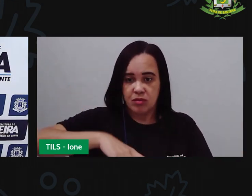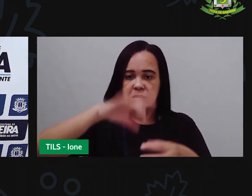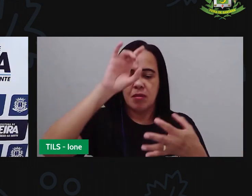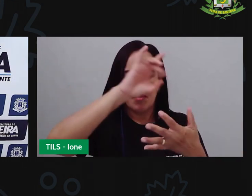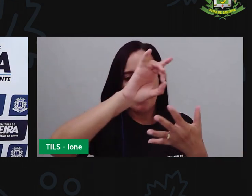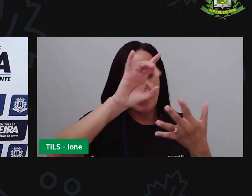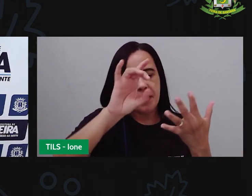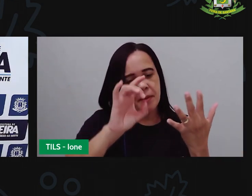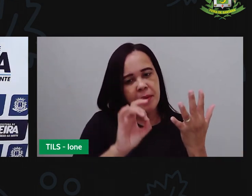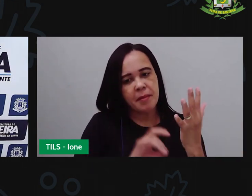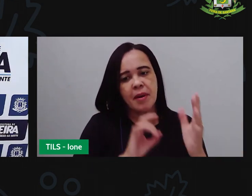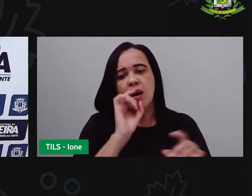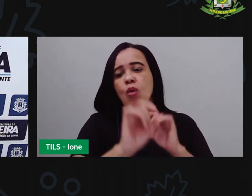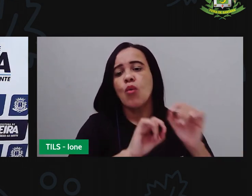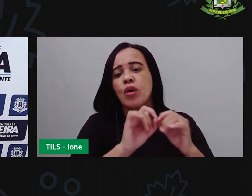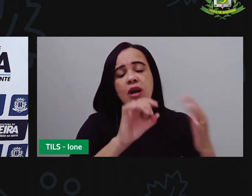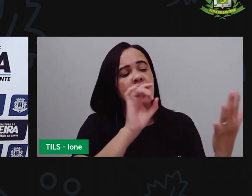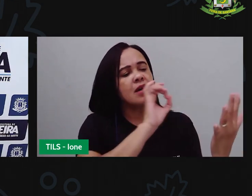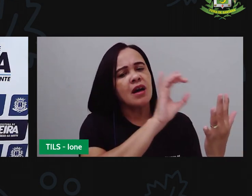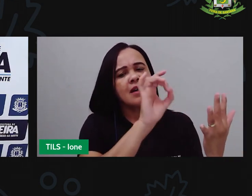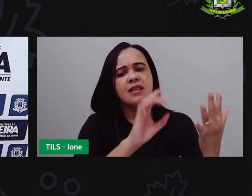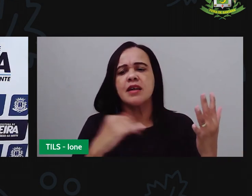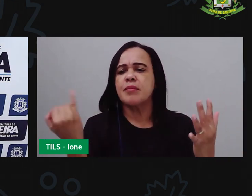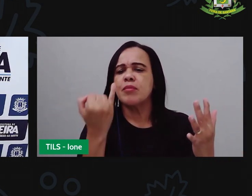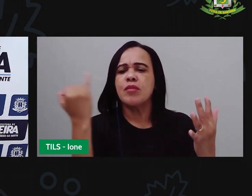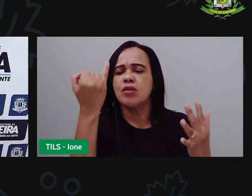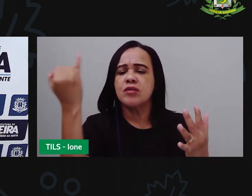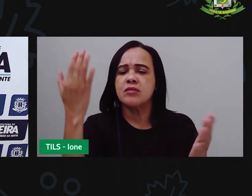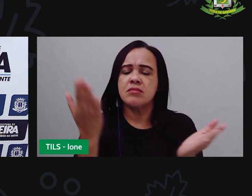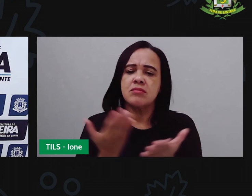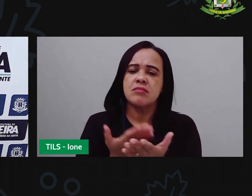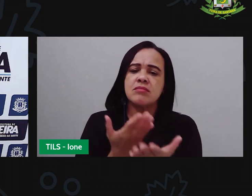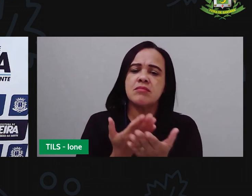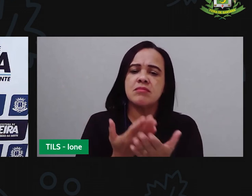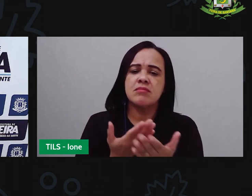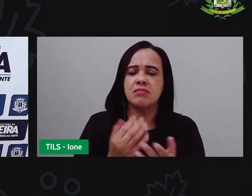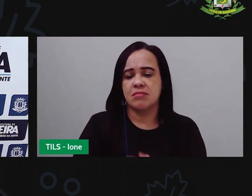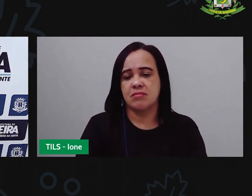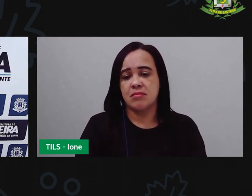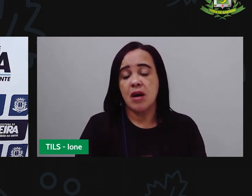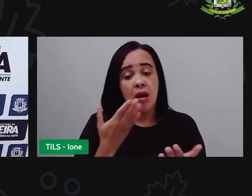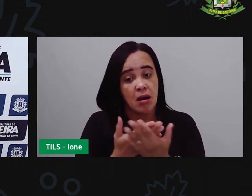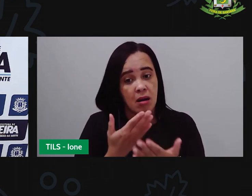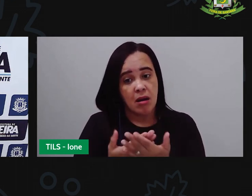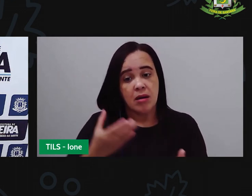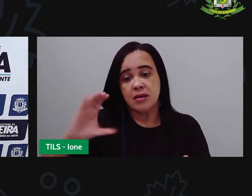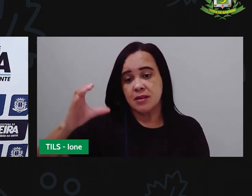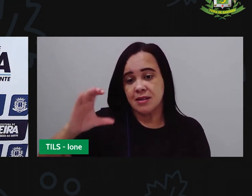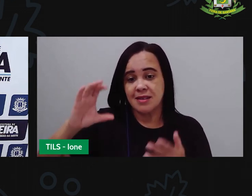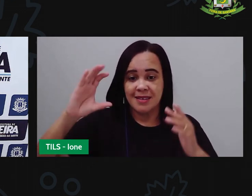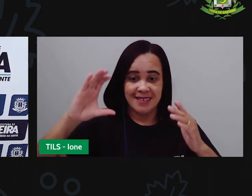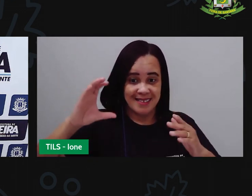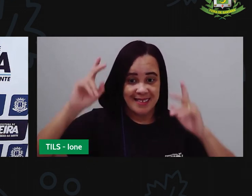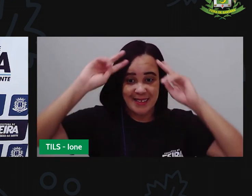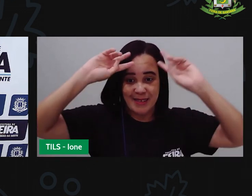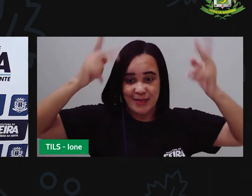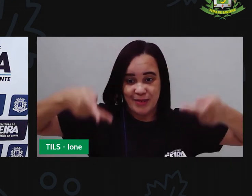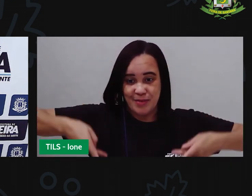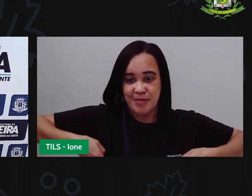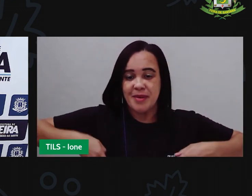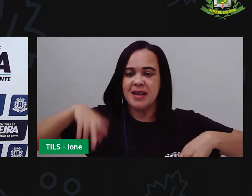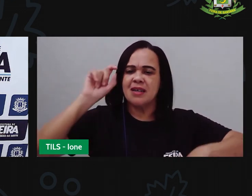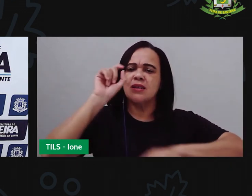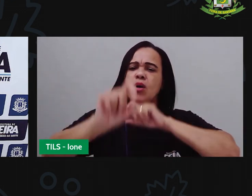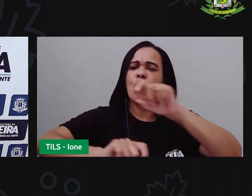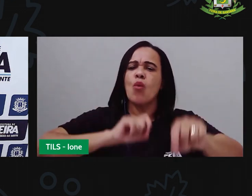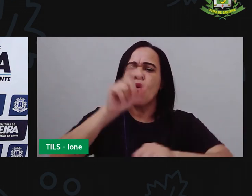a gente abordou durante essa aula então hoje na aula de ciências humanas nós falamos sobre o tema quem sou